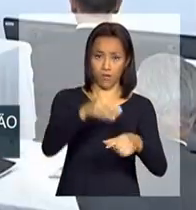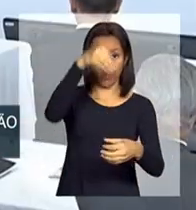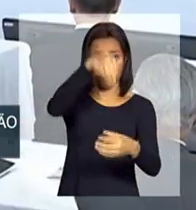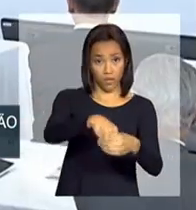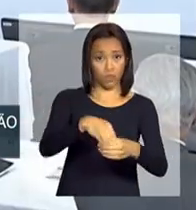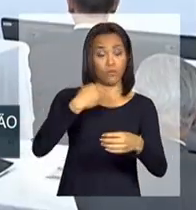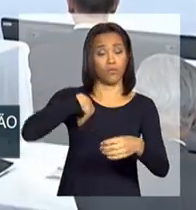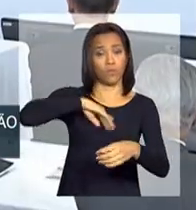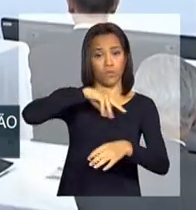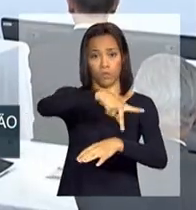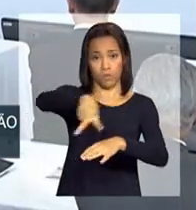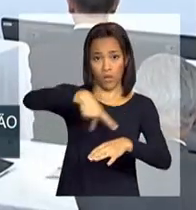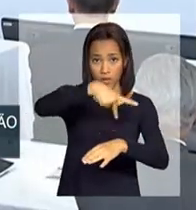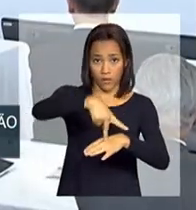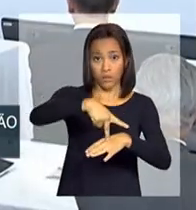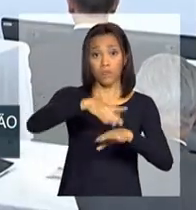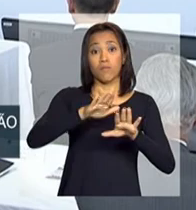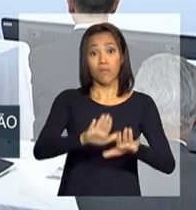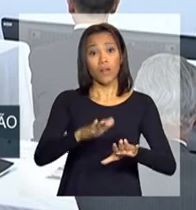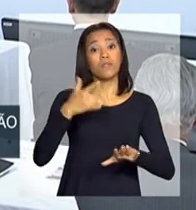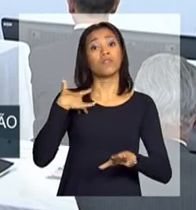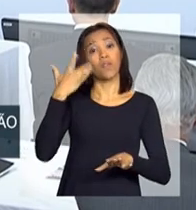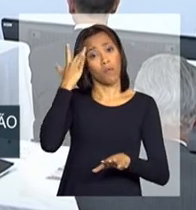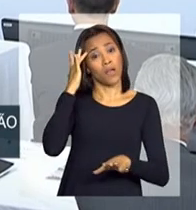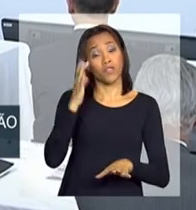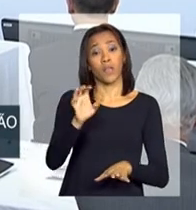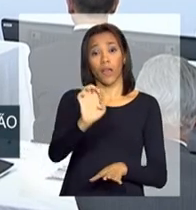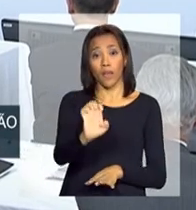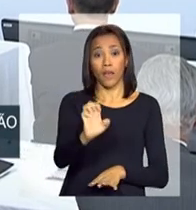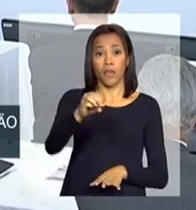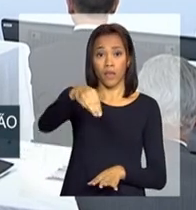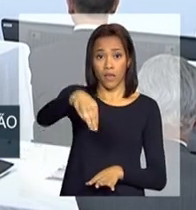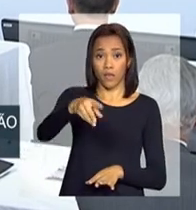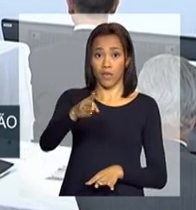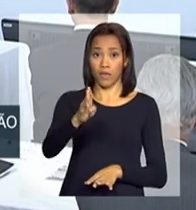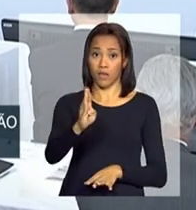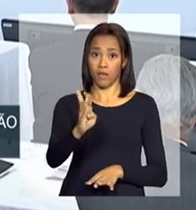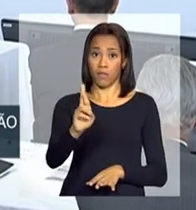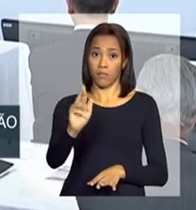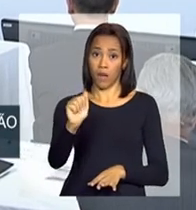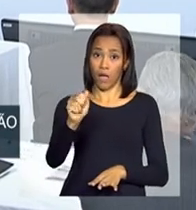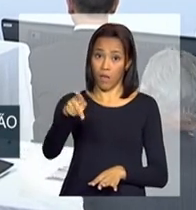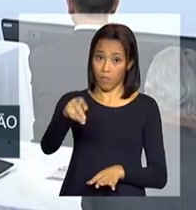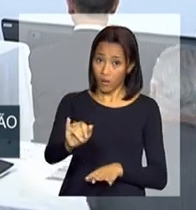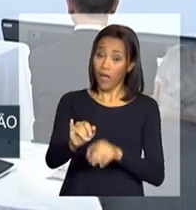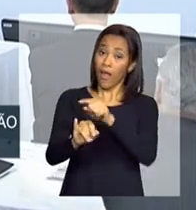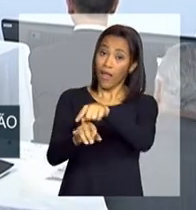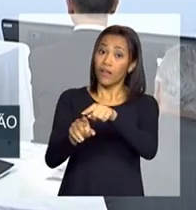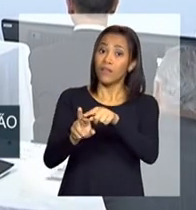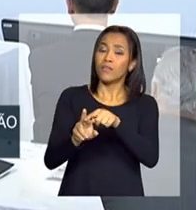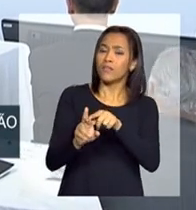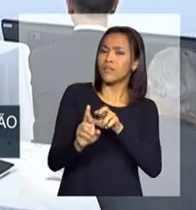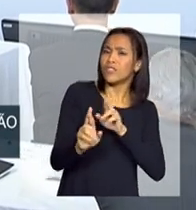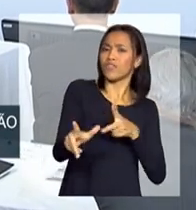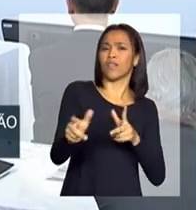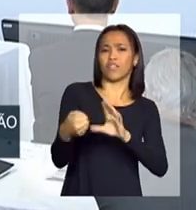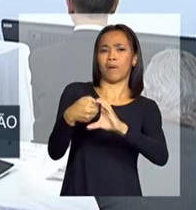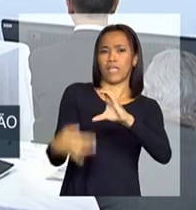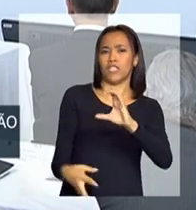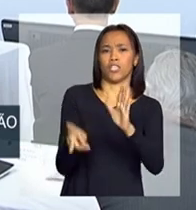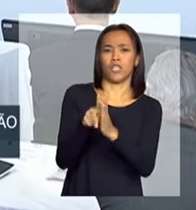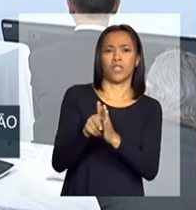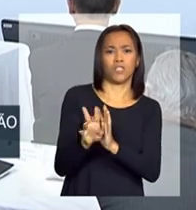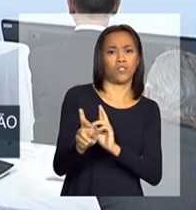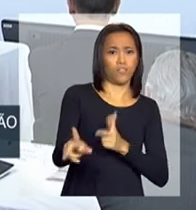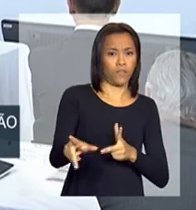Mas eu acho que a Embrapa, ela terá uma outra característica, ela terá um diferencial. Ela